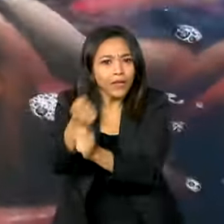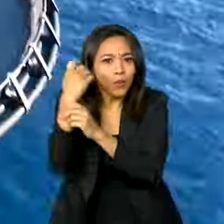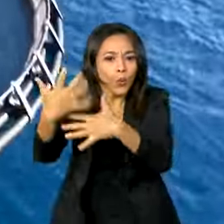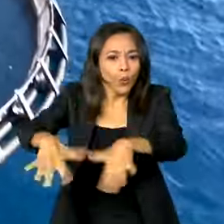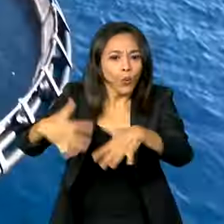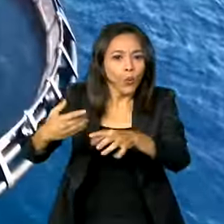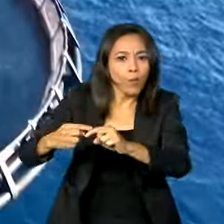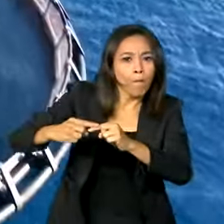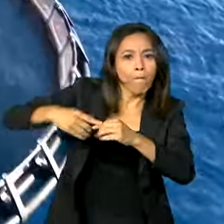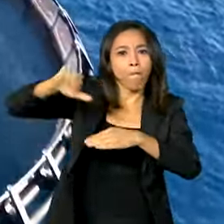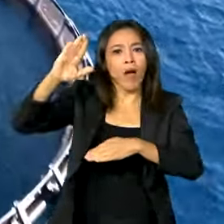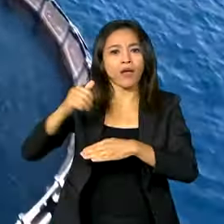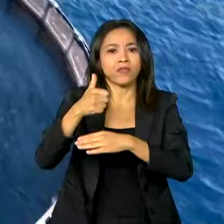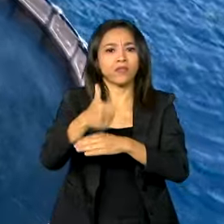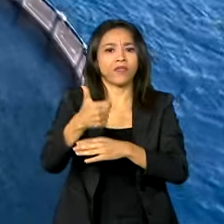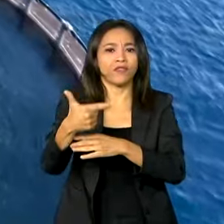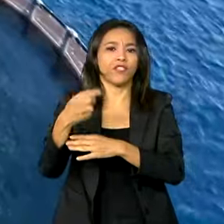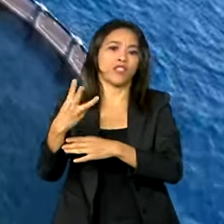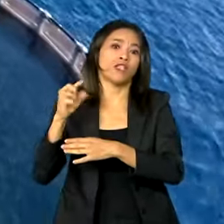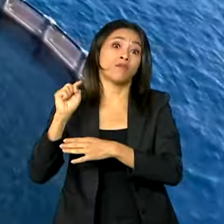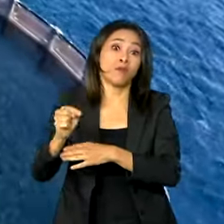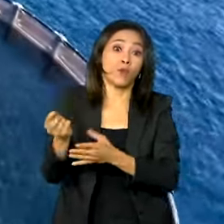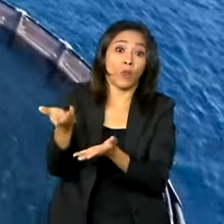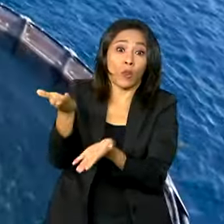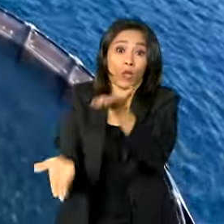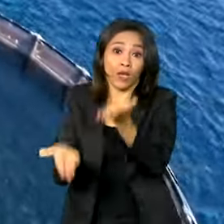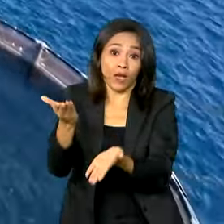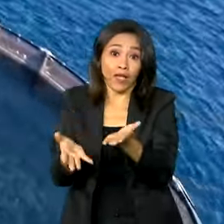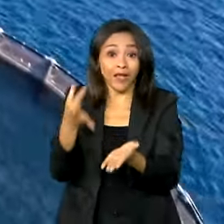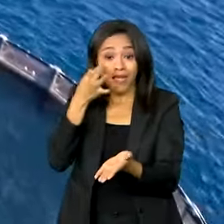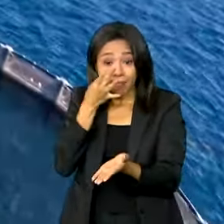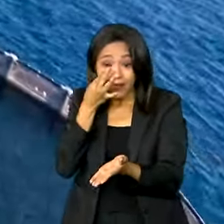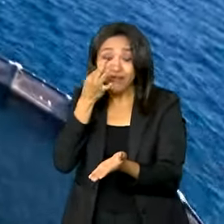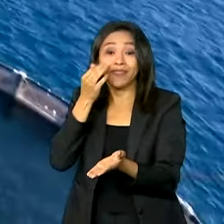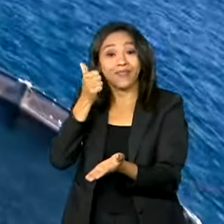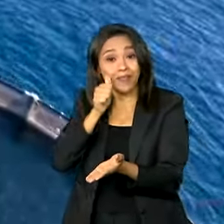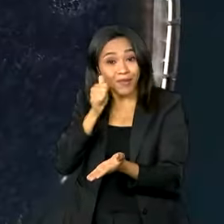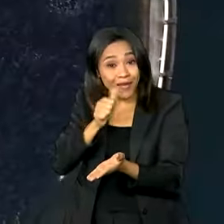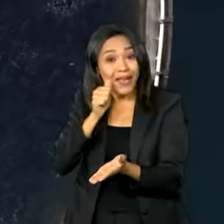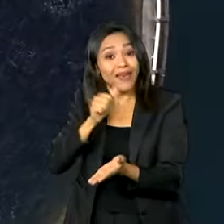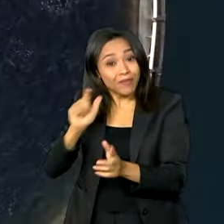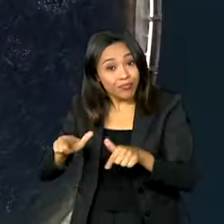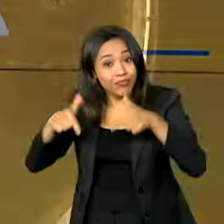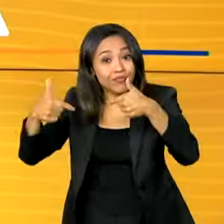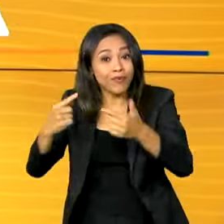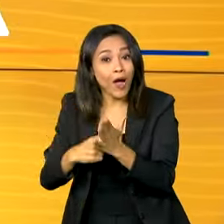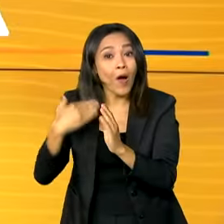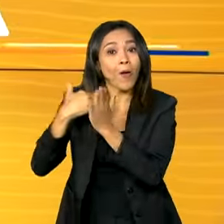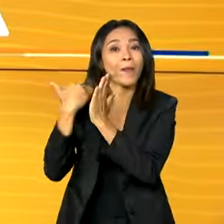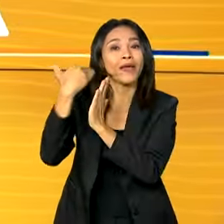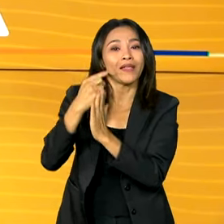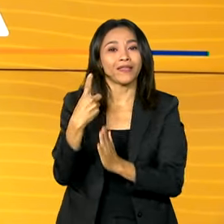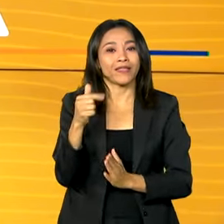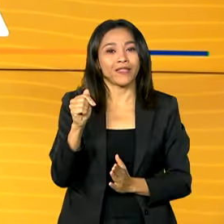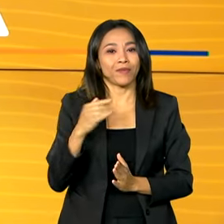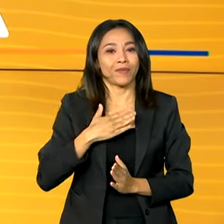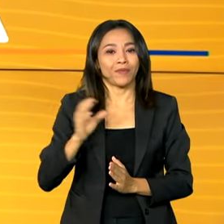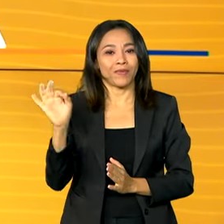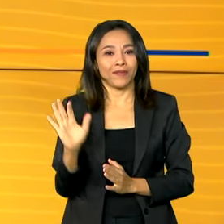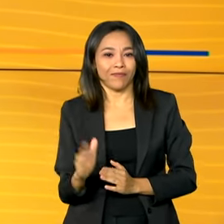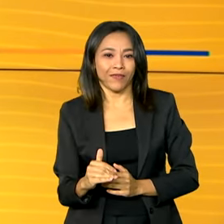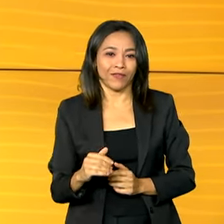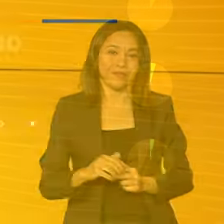123 mil toneladas e a presença feminina no setor aumenta 17%. A gente volta já já.